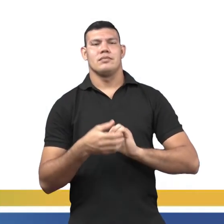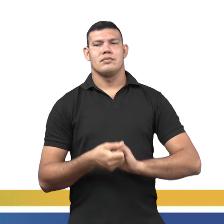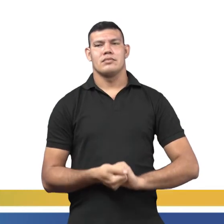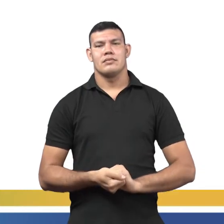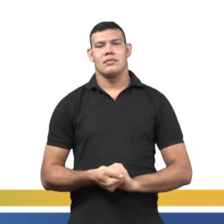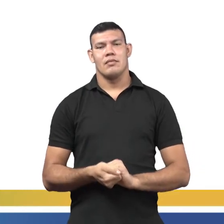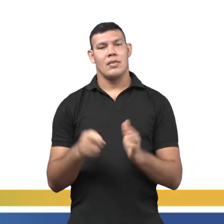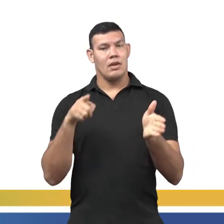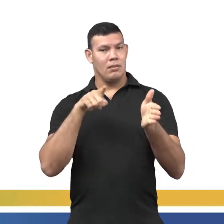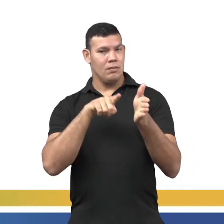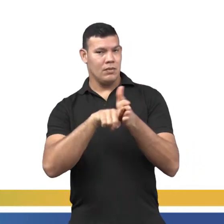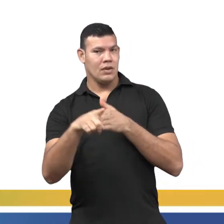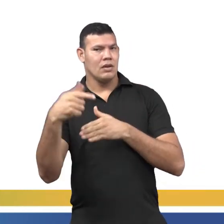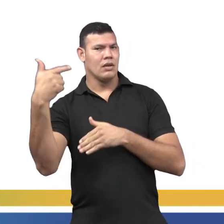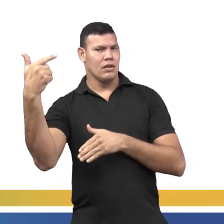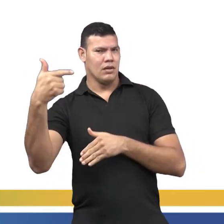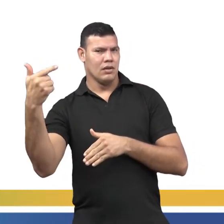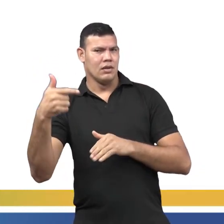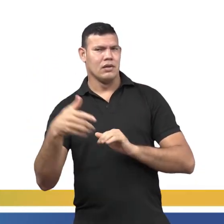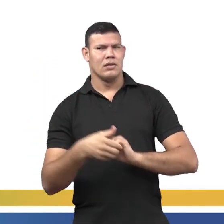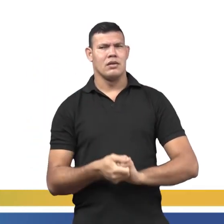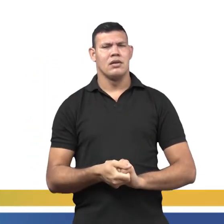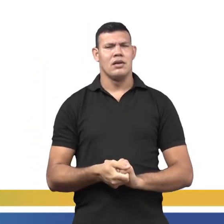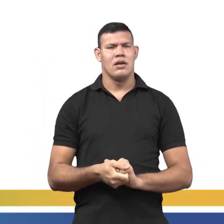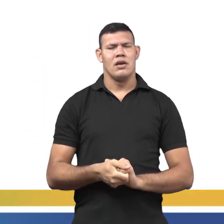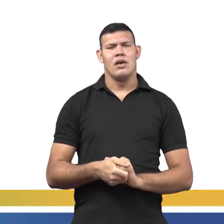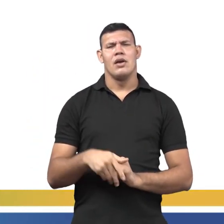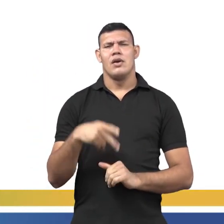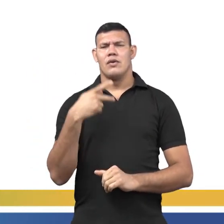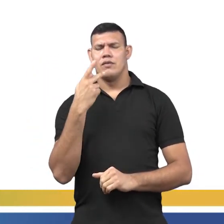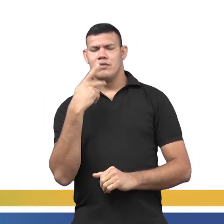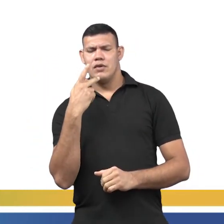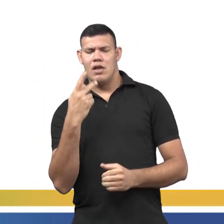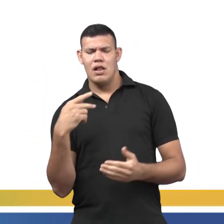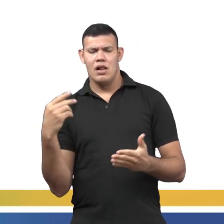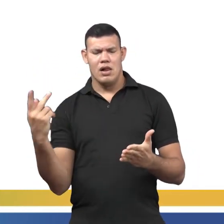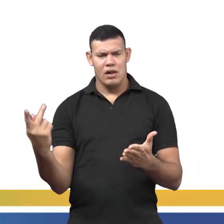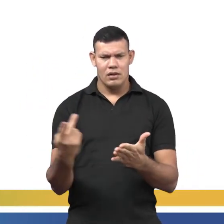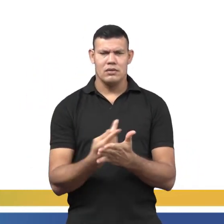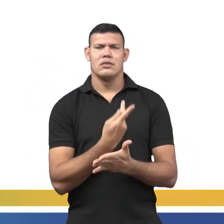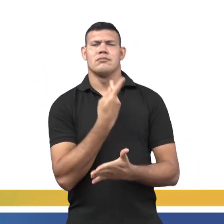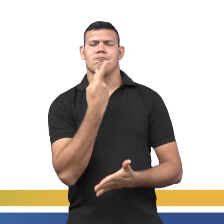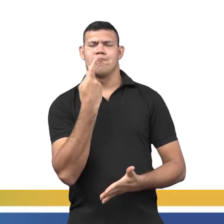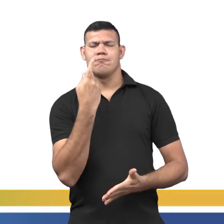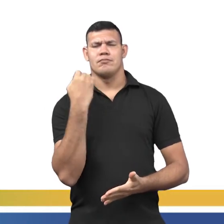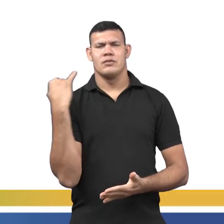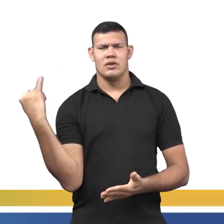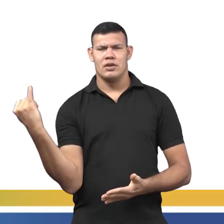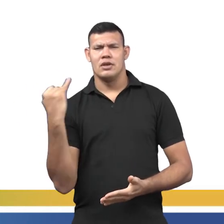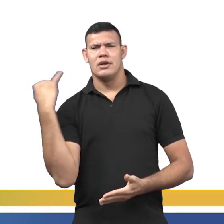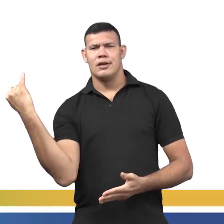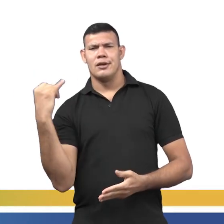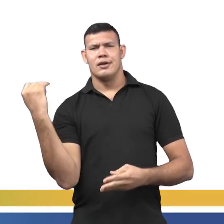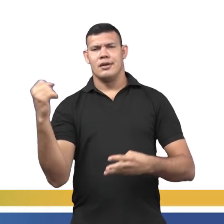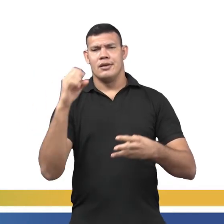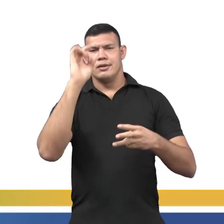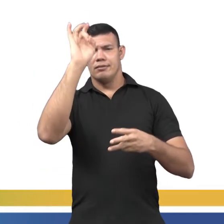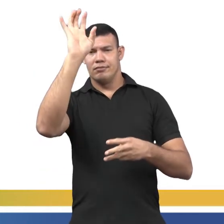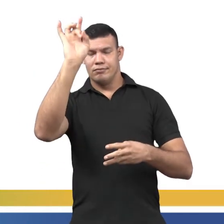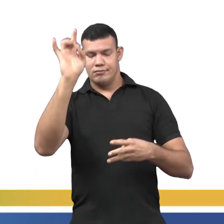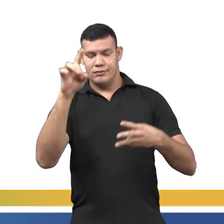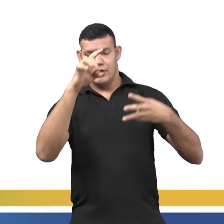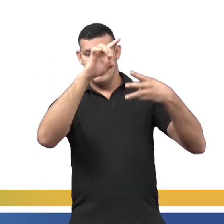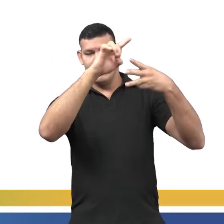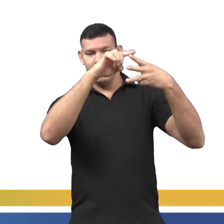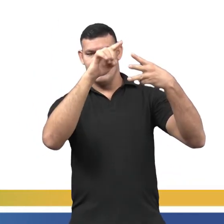Pergunta 2. Cite, pelo menos, um acontecimento importante em cada fase da formação da língua inglesa.